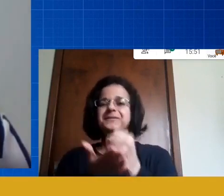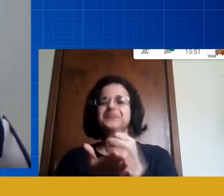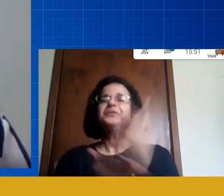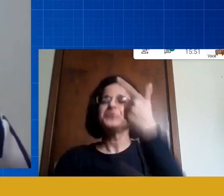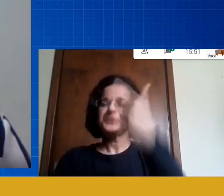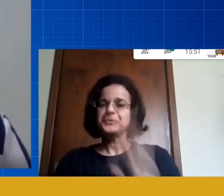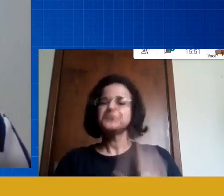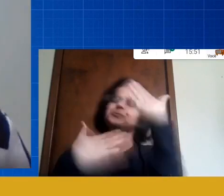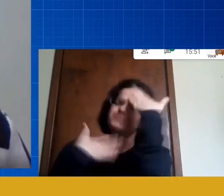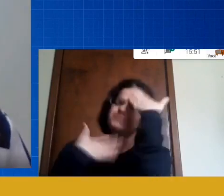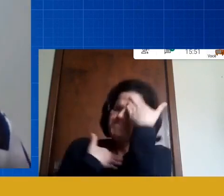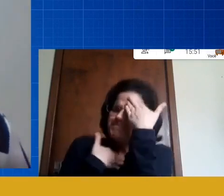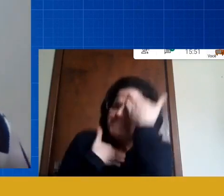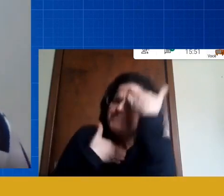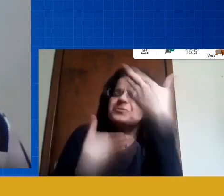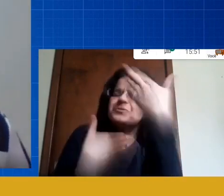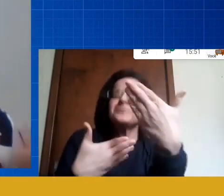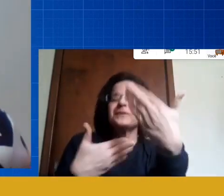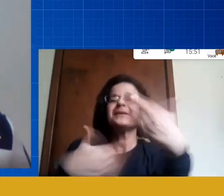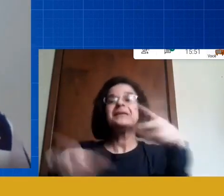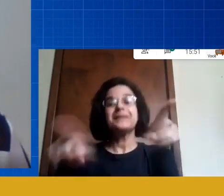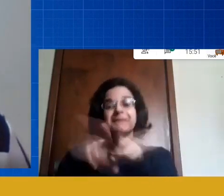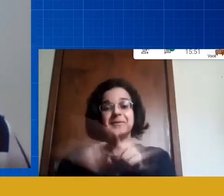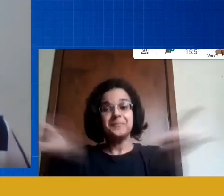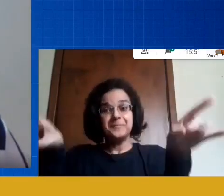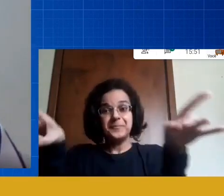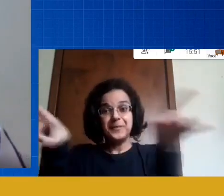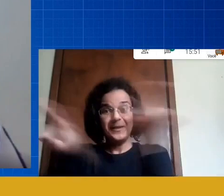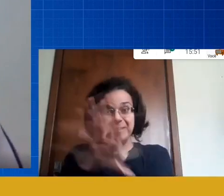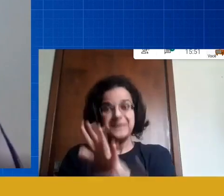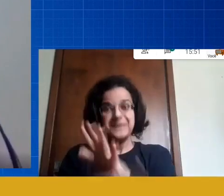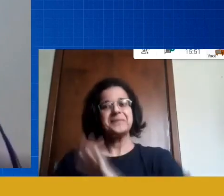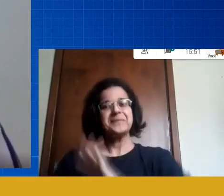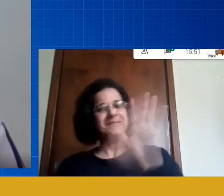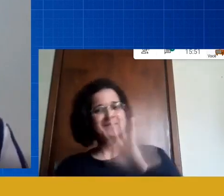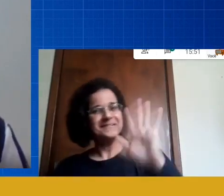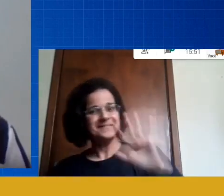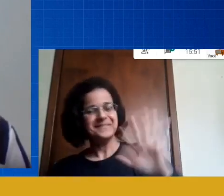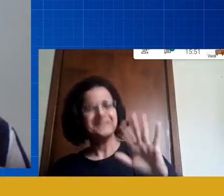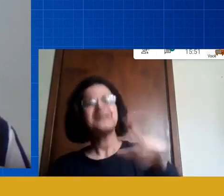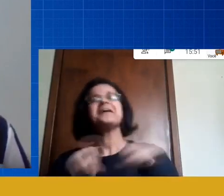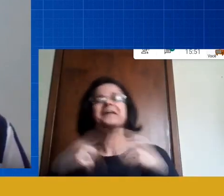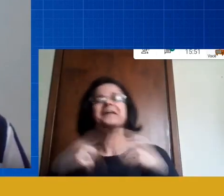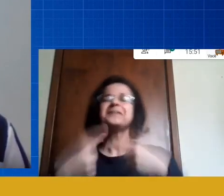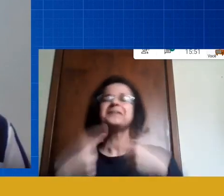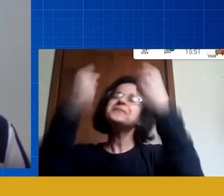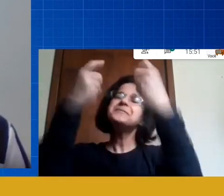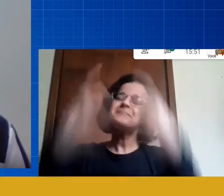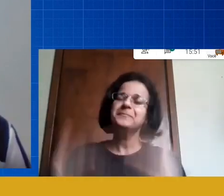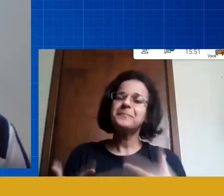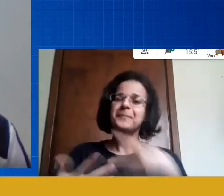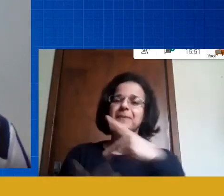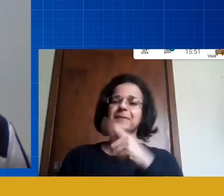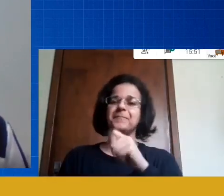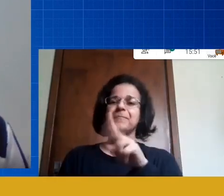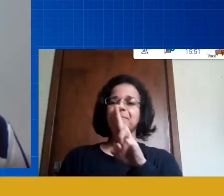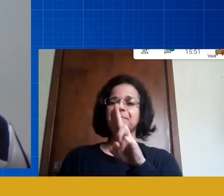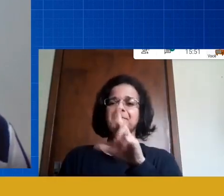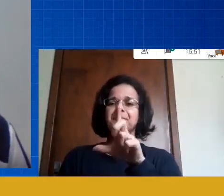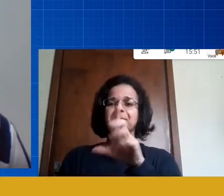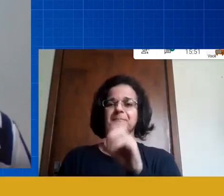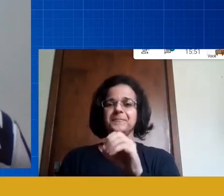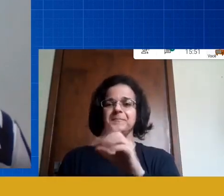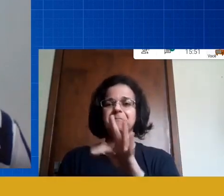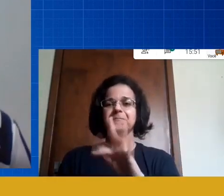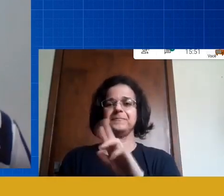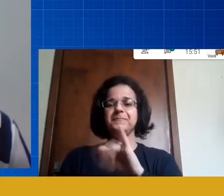gratidão obrigado e para terminar para a gente se dar tchau eu vou fazer uma fala do Paulo Freire professor Vicente eu já tinha